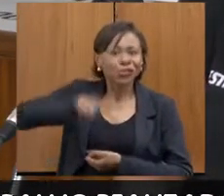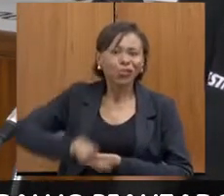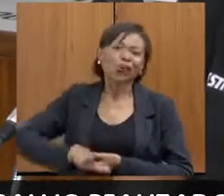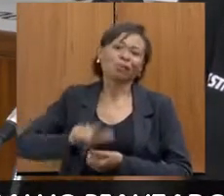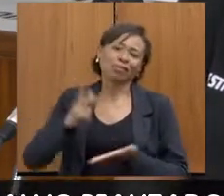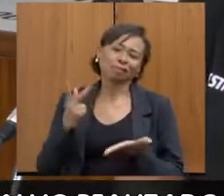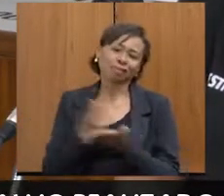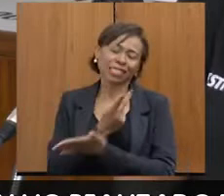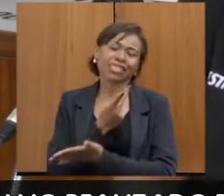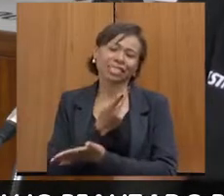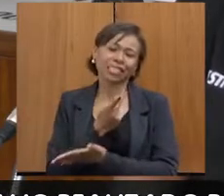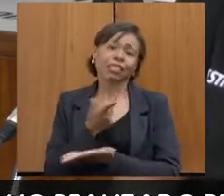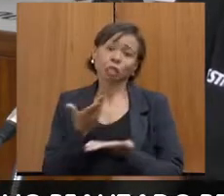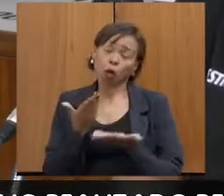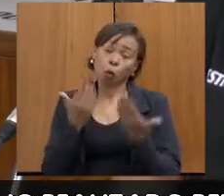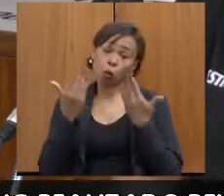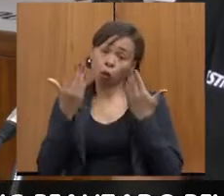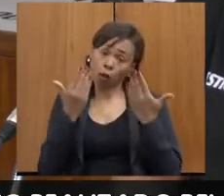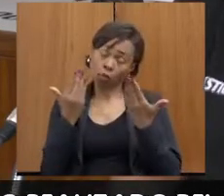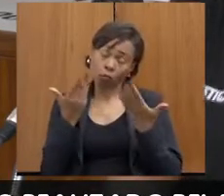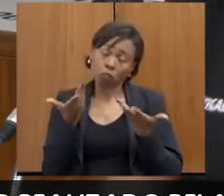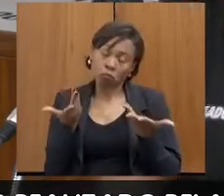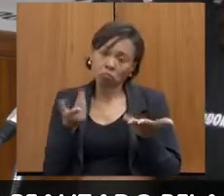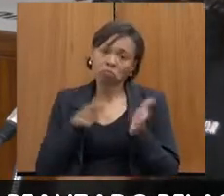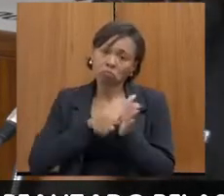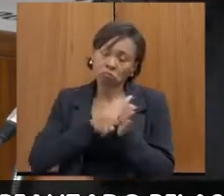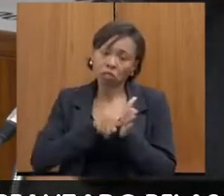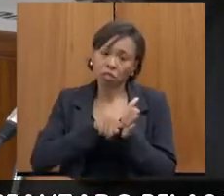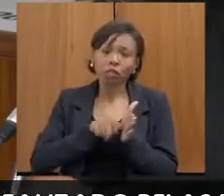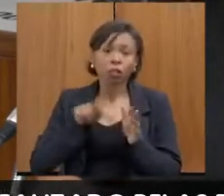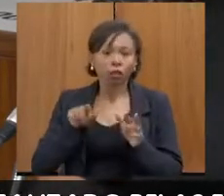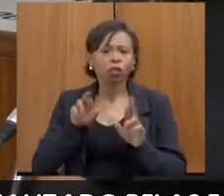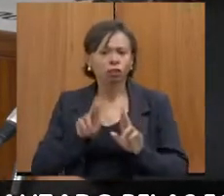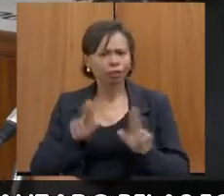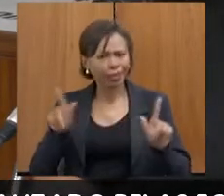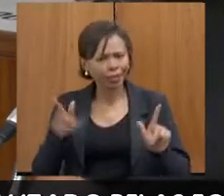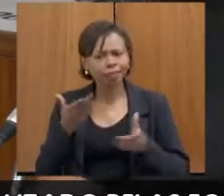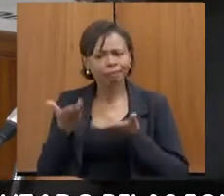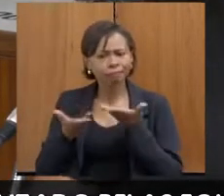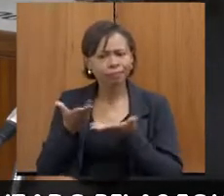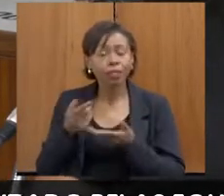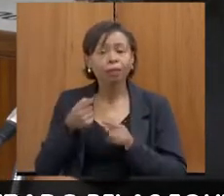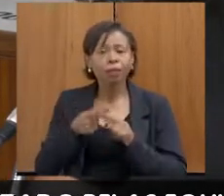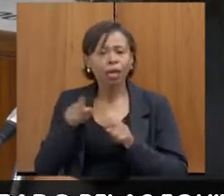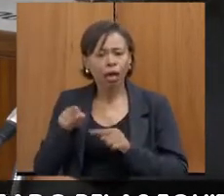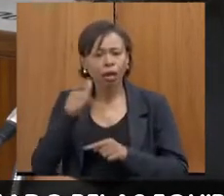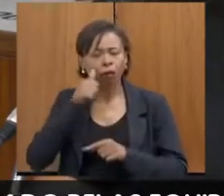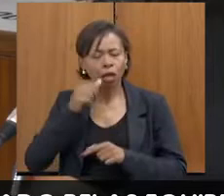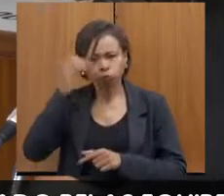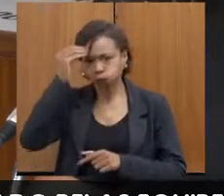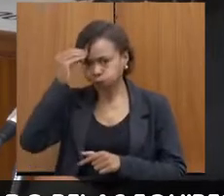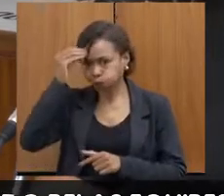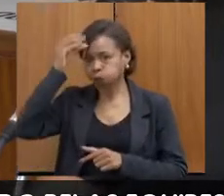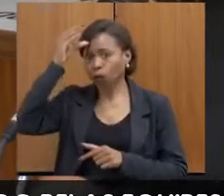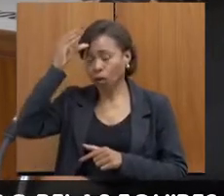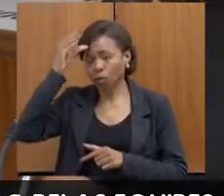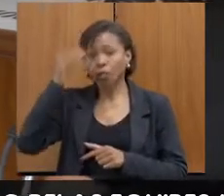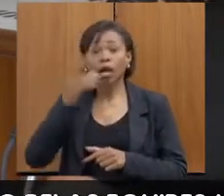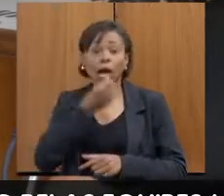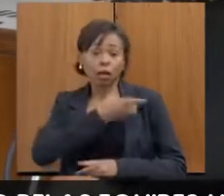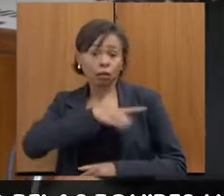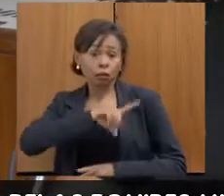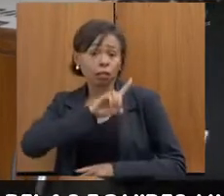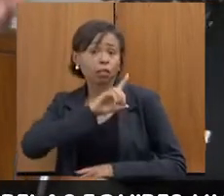isso estatisticamente comparando as bases. Então, faz total diferença esse acolhimento, porque ela vai mais instruída, é o que a colega falou lá, a delegacia, ela se